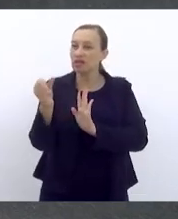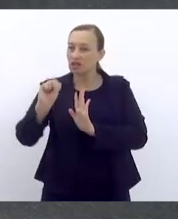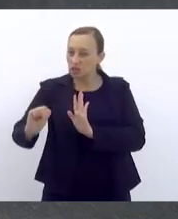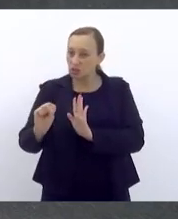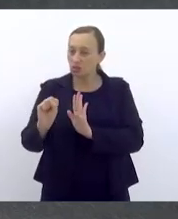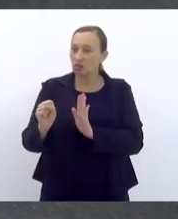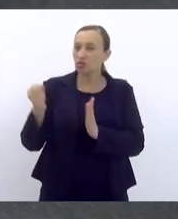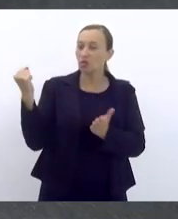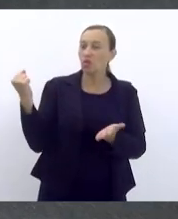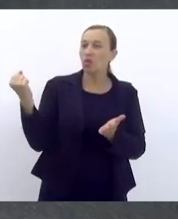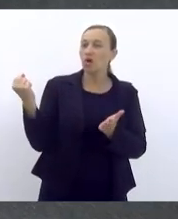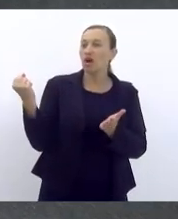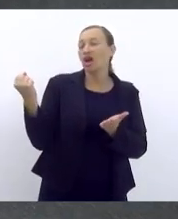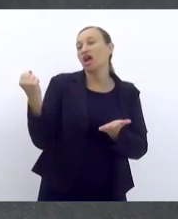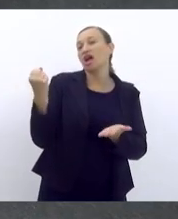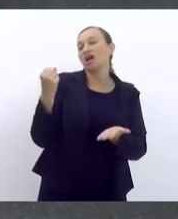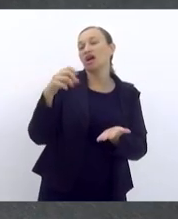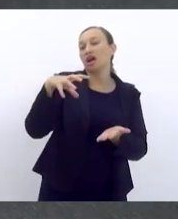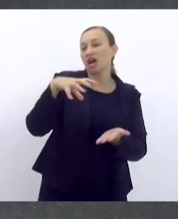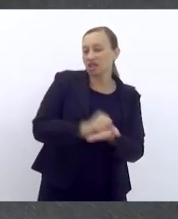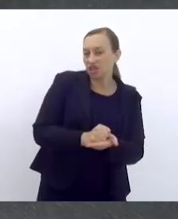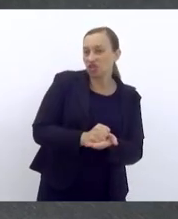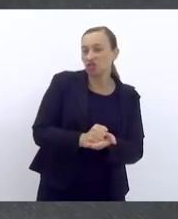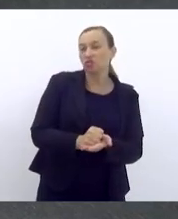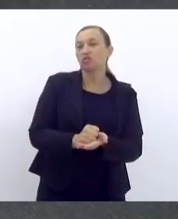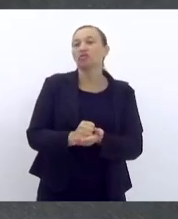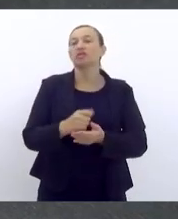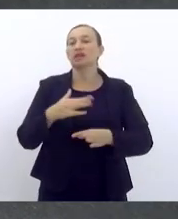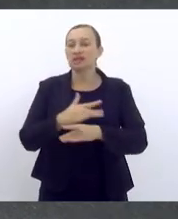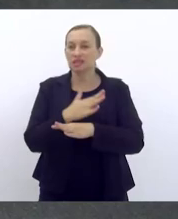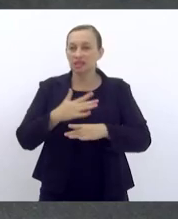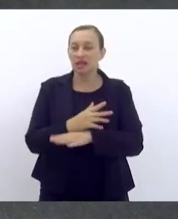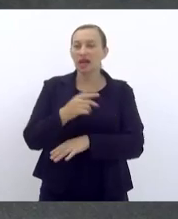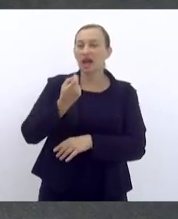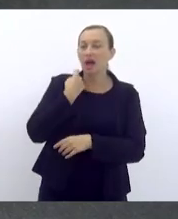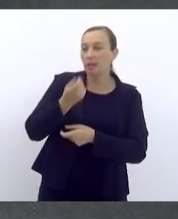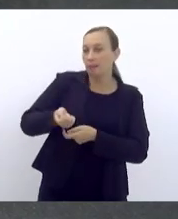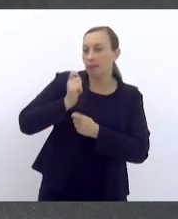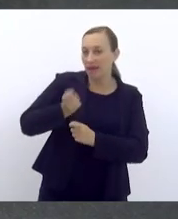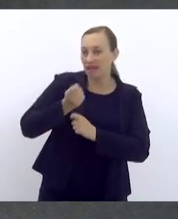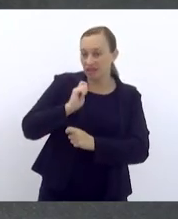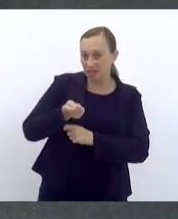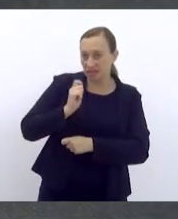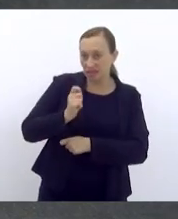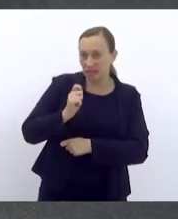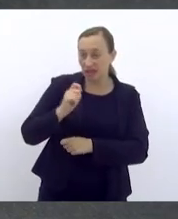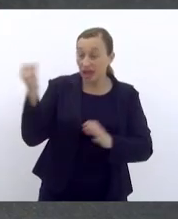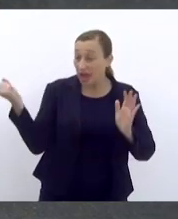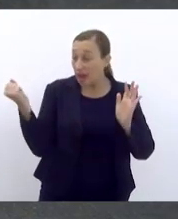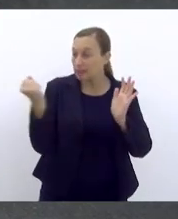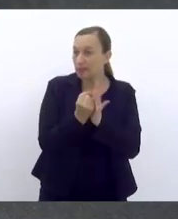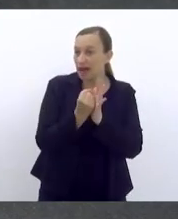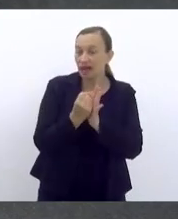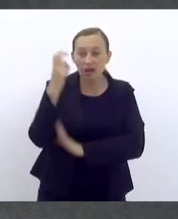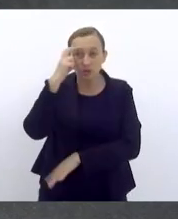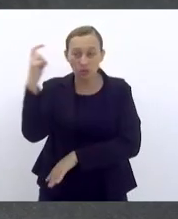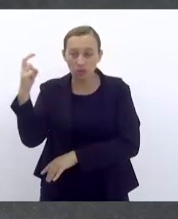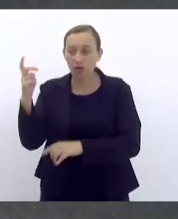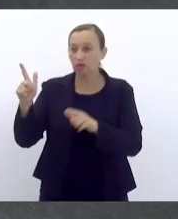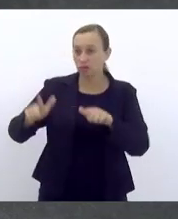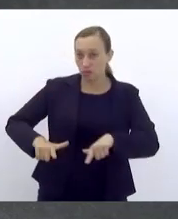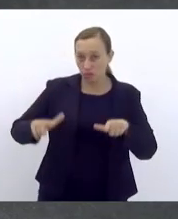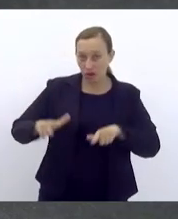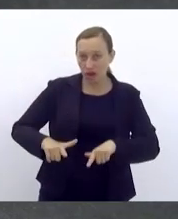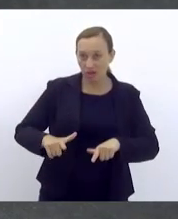Monteiro de São Bento. A pesca do galho na lagoa é a marca cultural mais relevante.